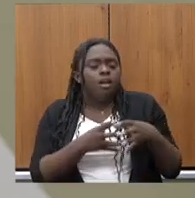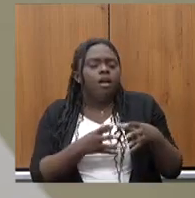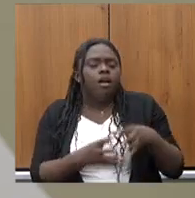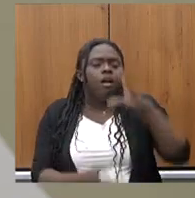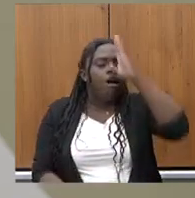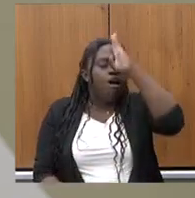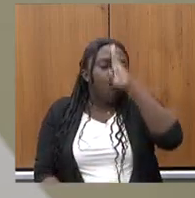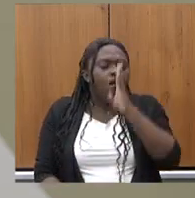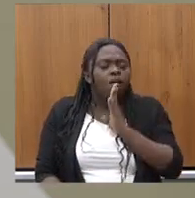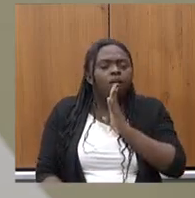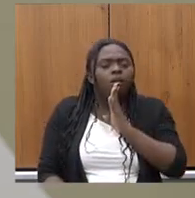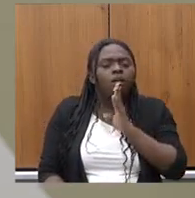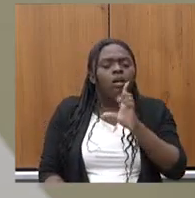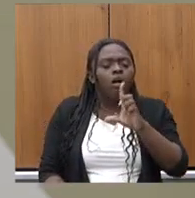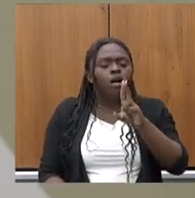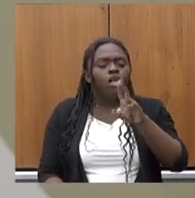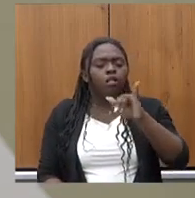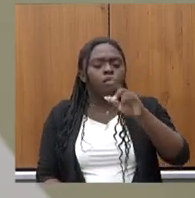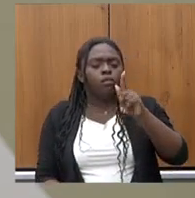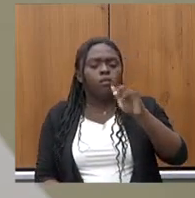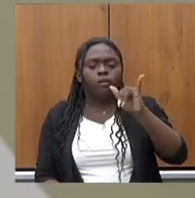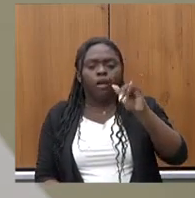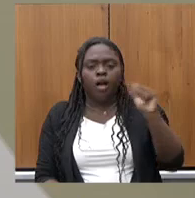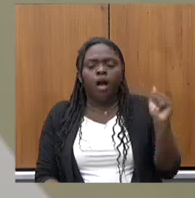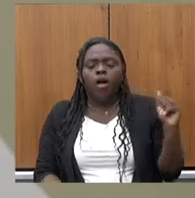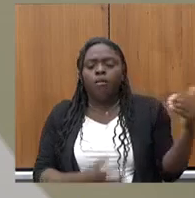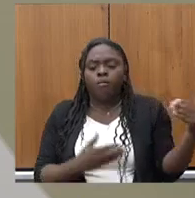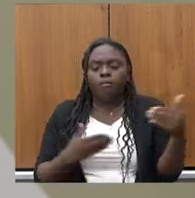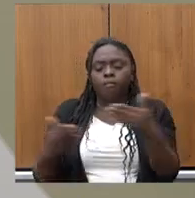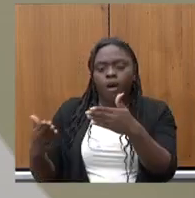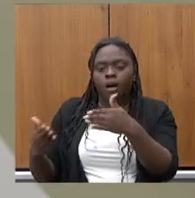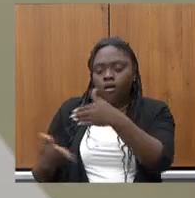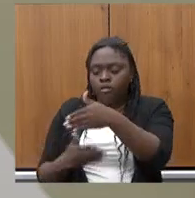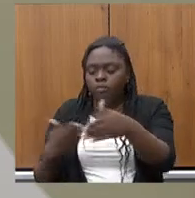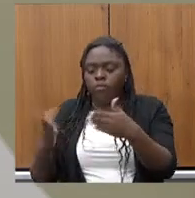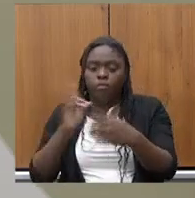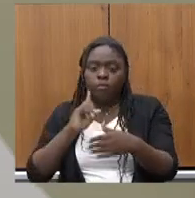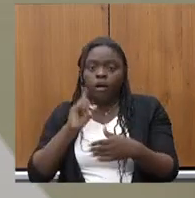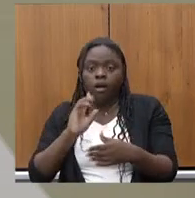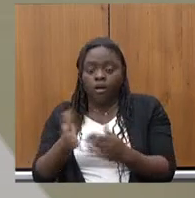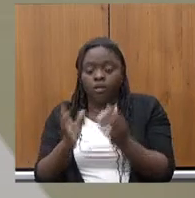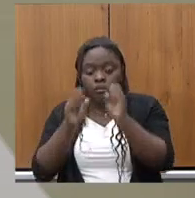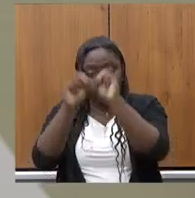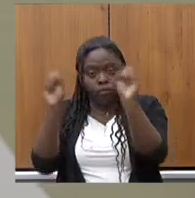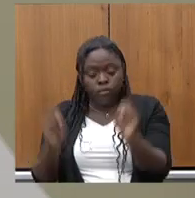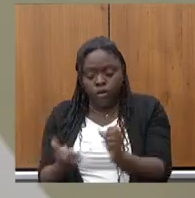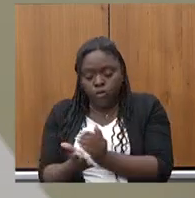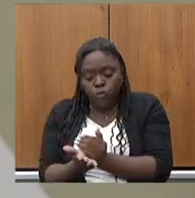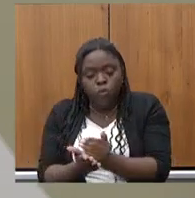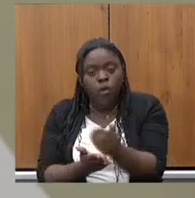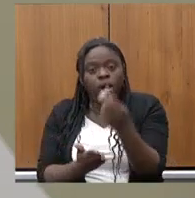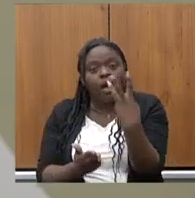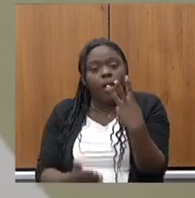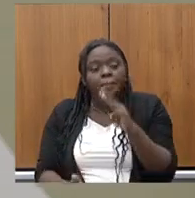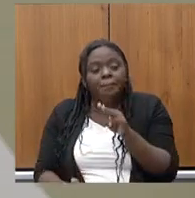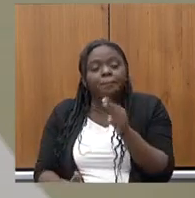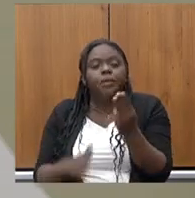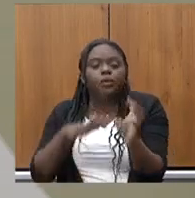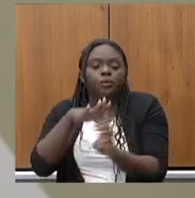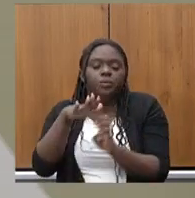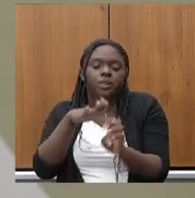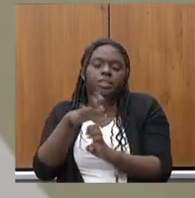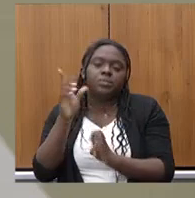BID para Minas Gerais já faz o sistema nascer com 3 mil empresas mineiras